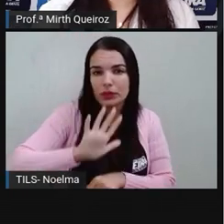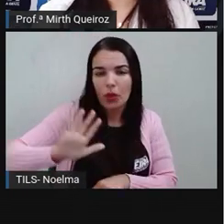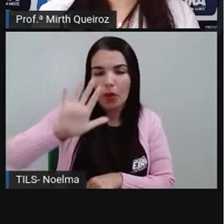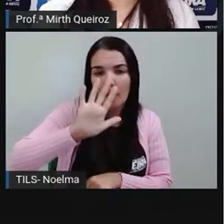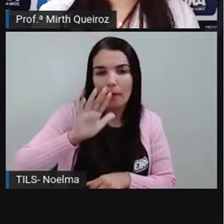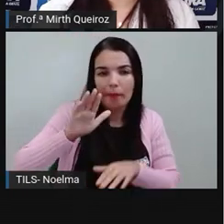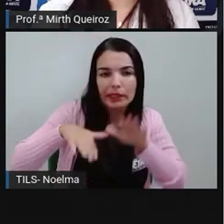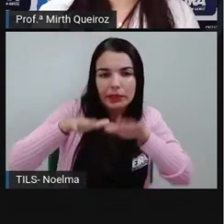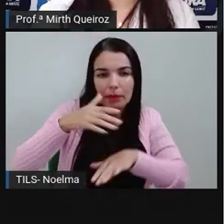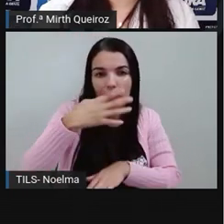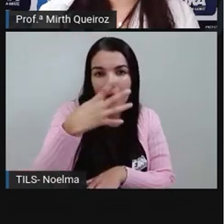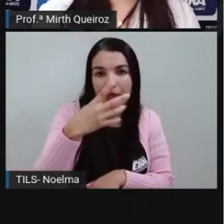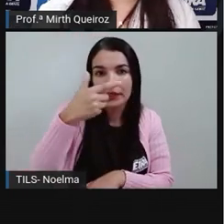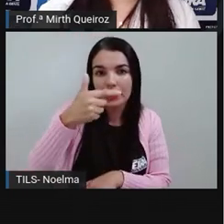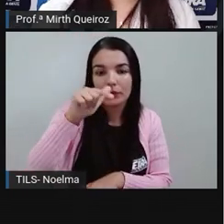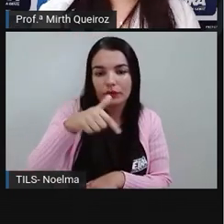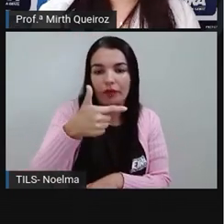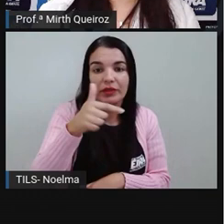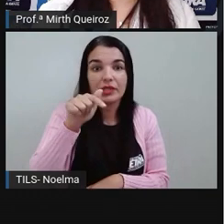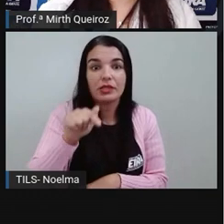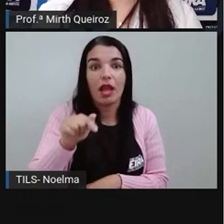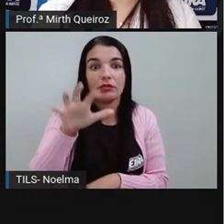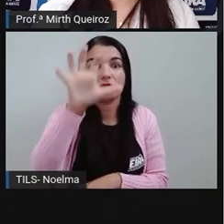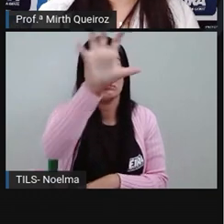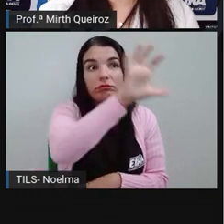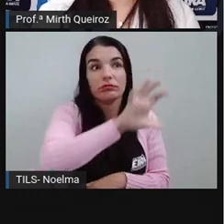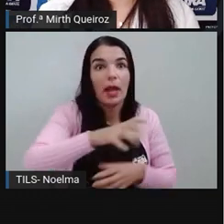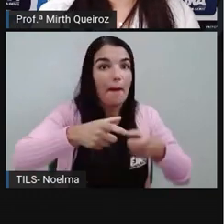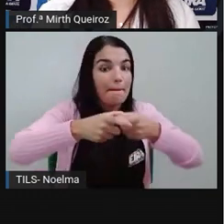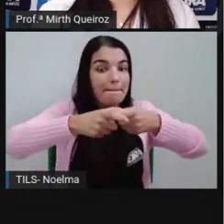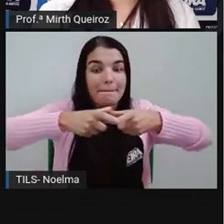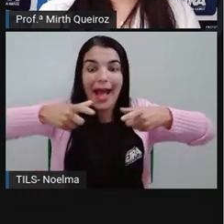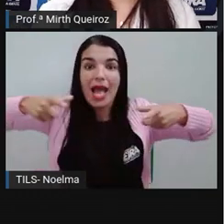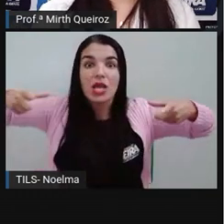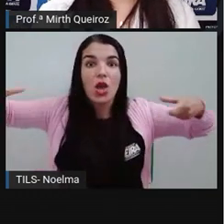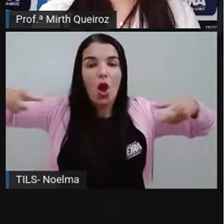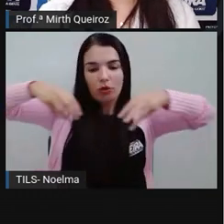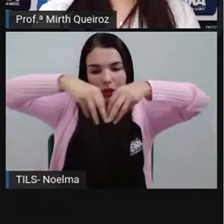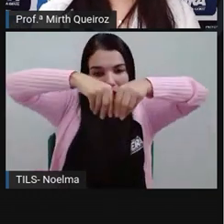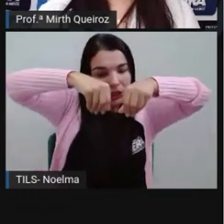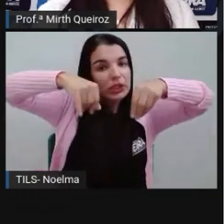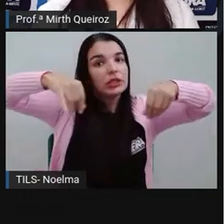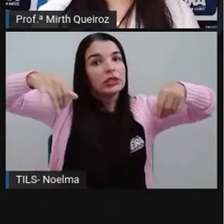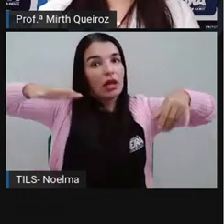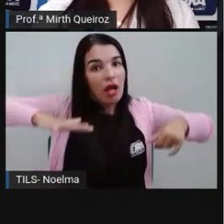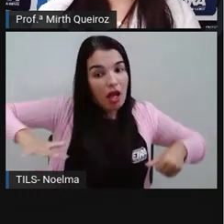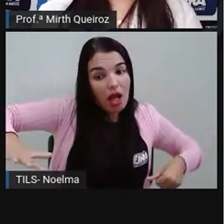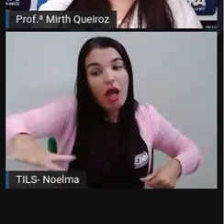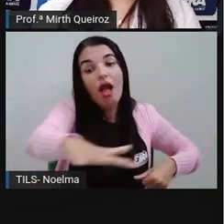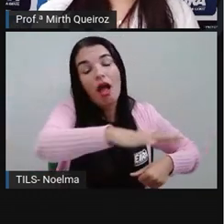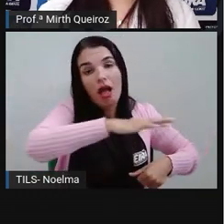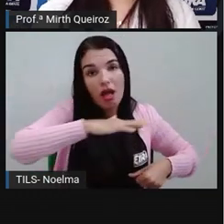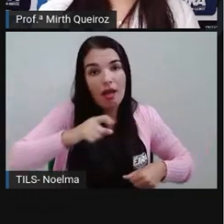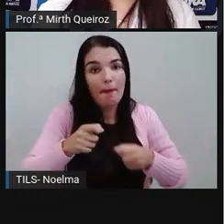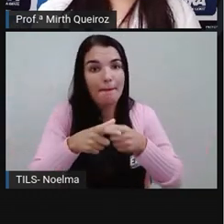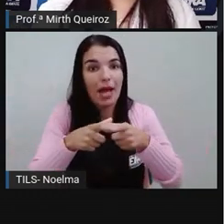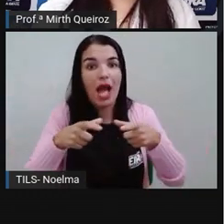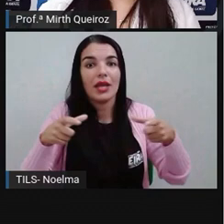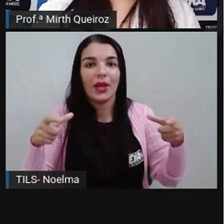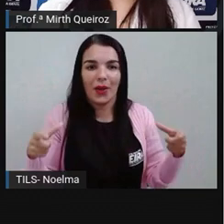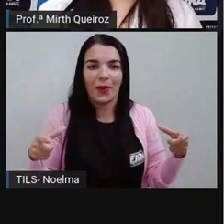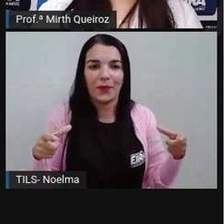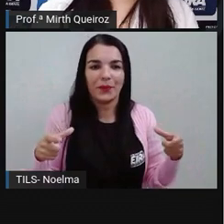% do território brasileiro, sendo ela a maior região brasileira em superfície. Quando a gente fala